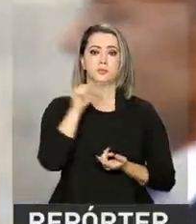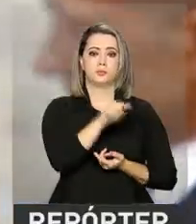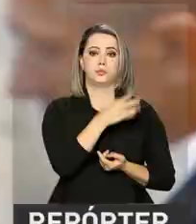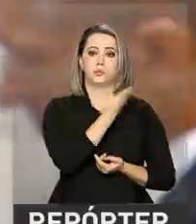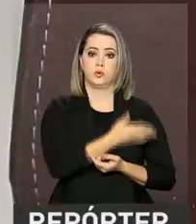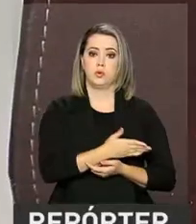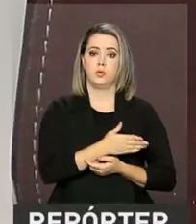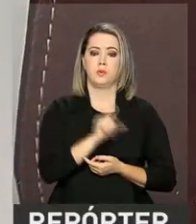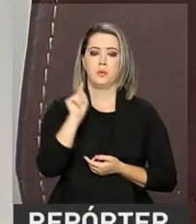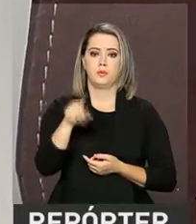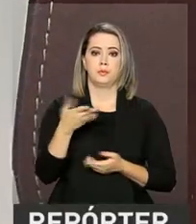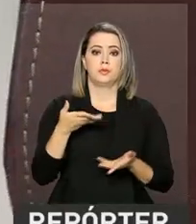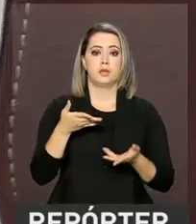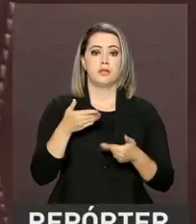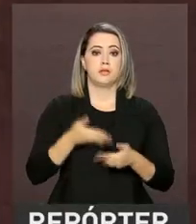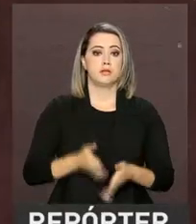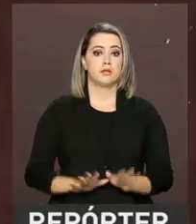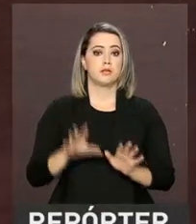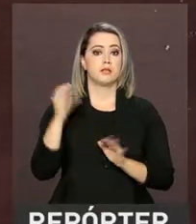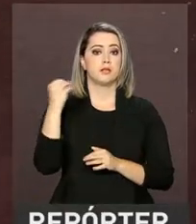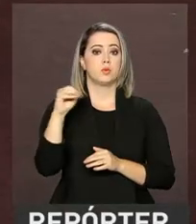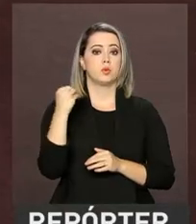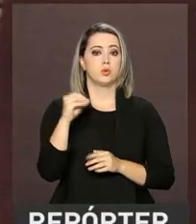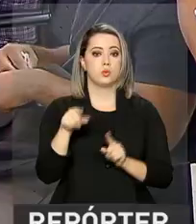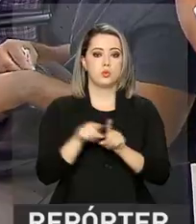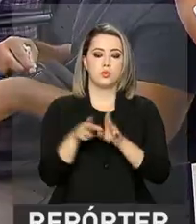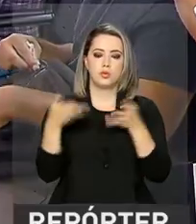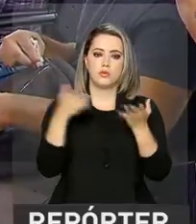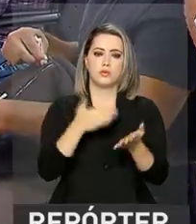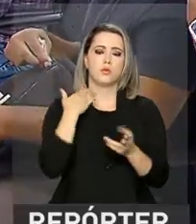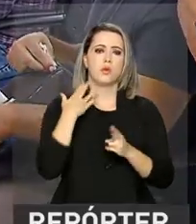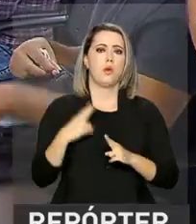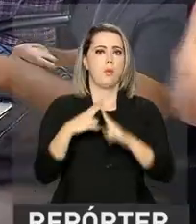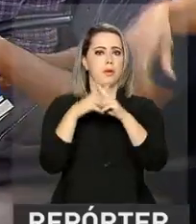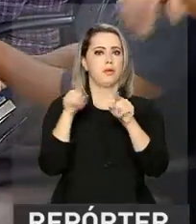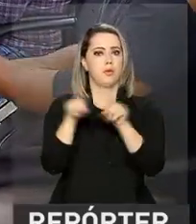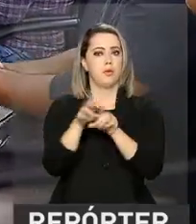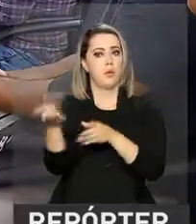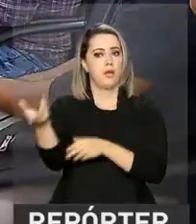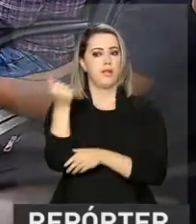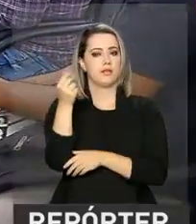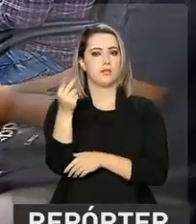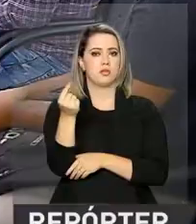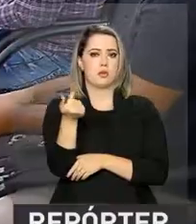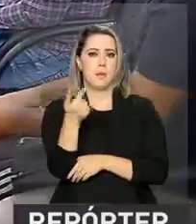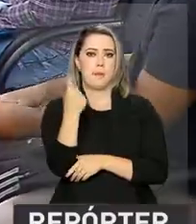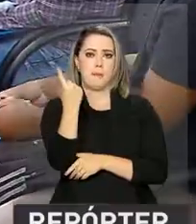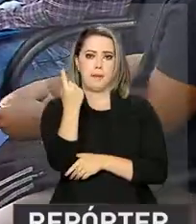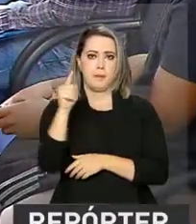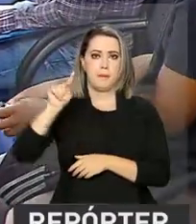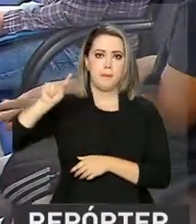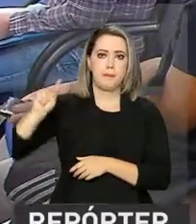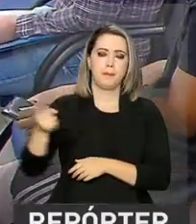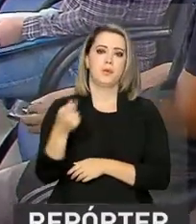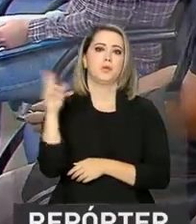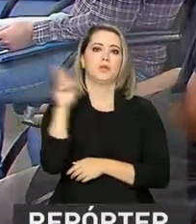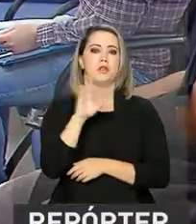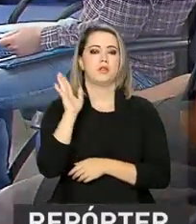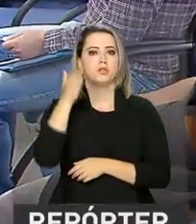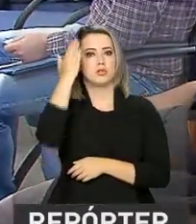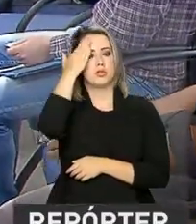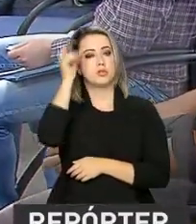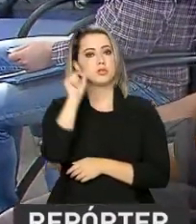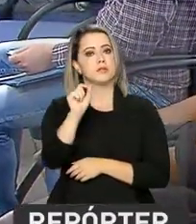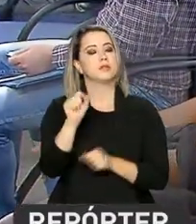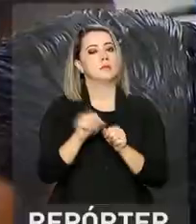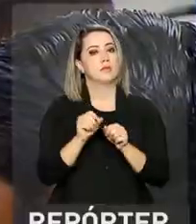é um deles. Faz aniversário em outubro e foi ao banco com a família receber cerca de mil reais e já sabe o que